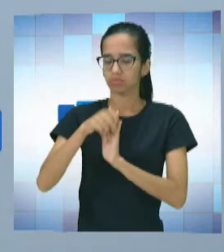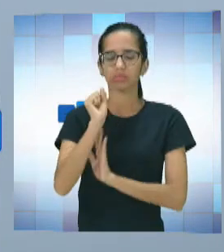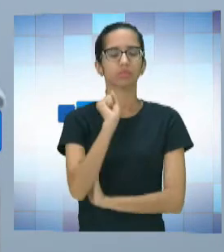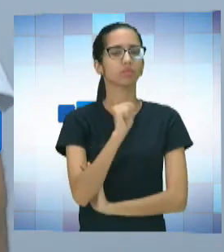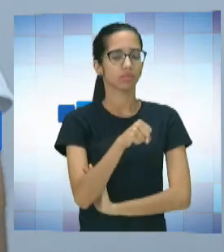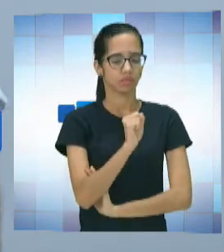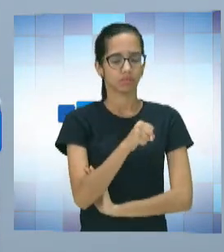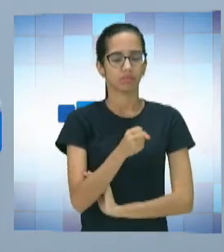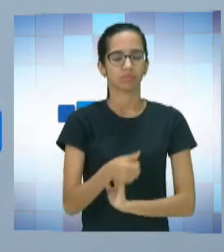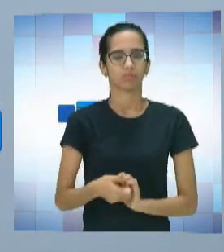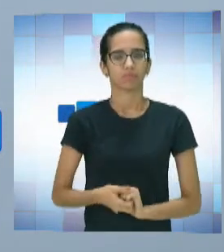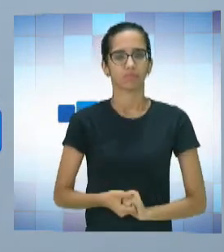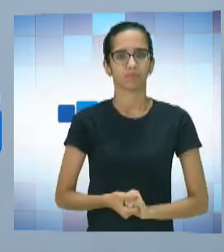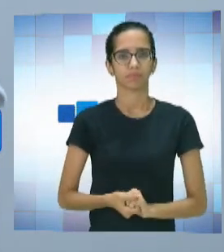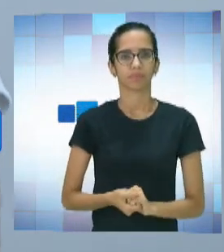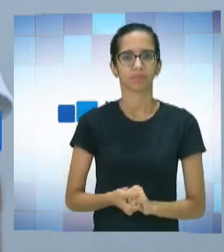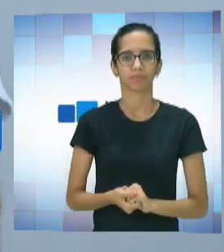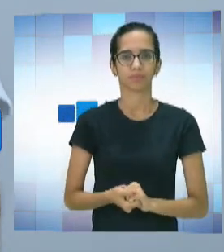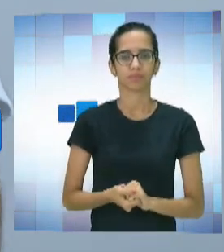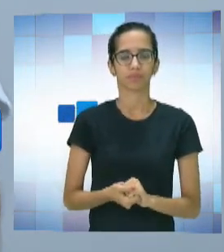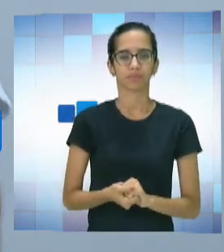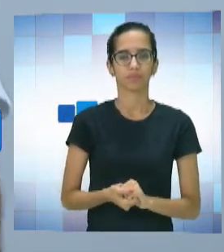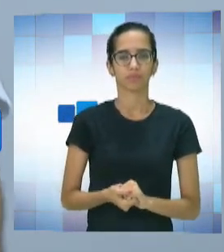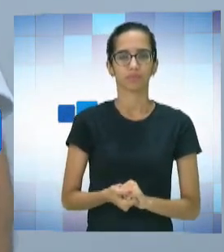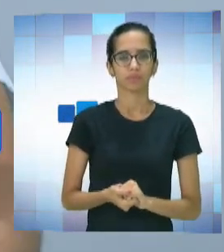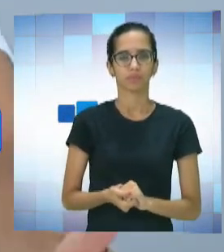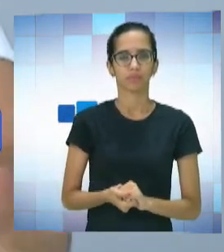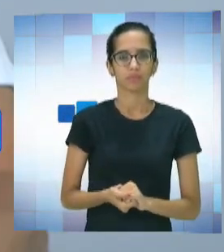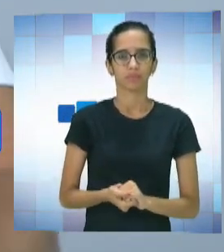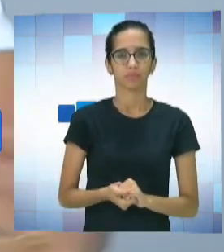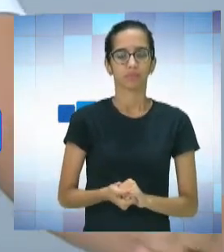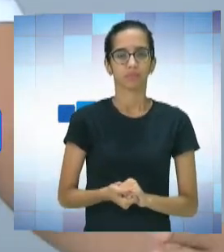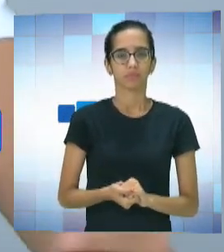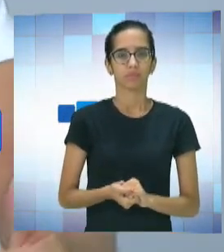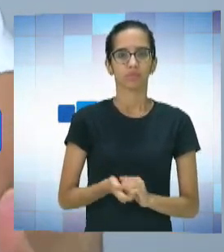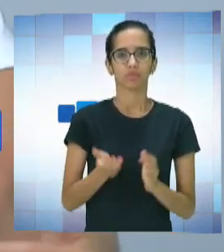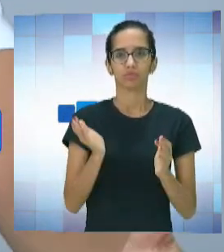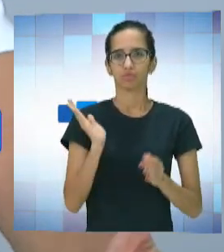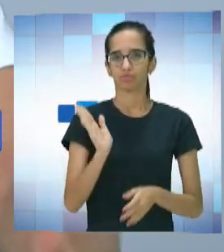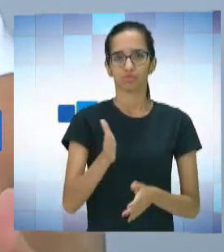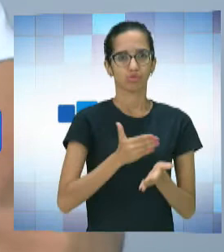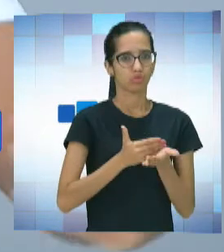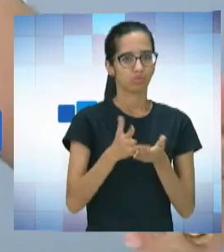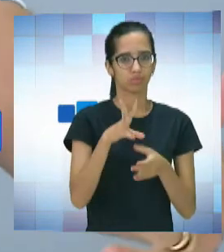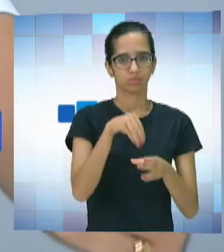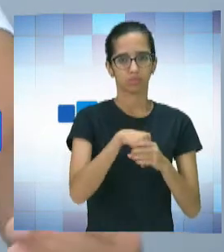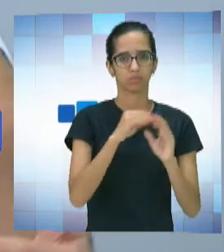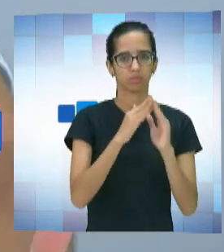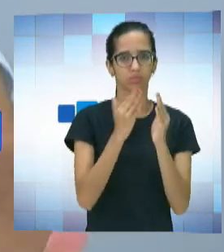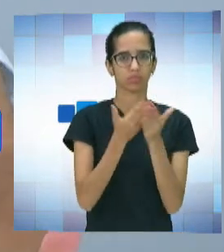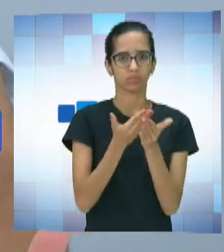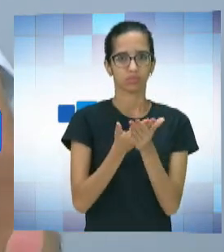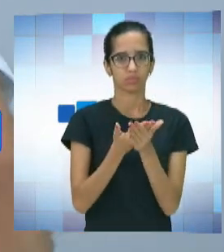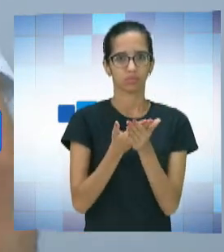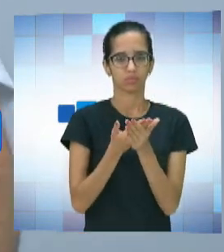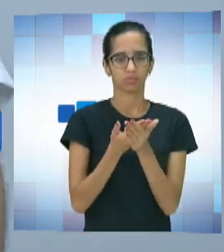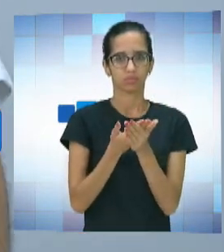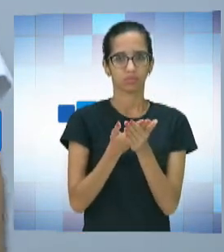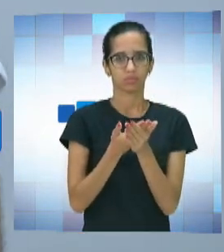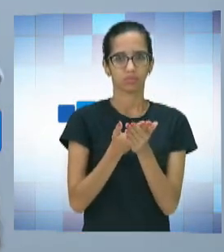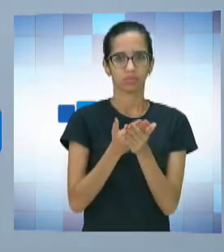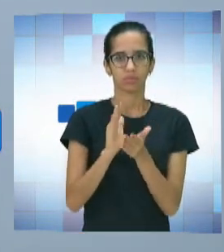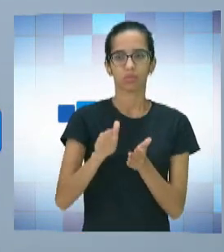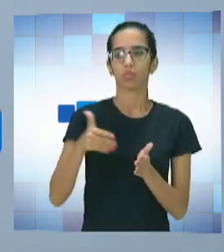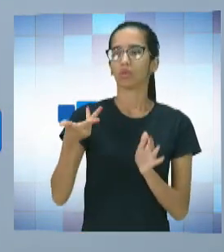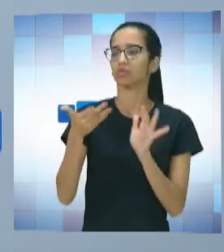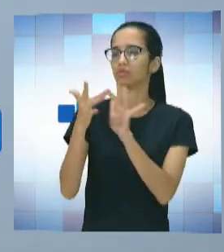sim. Hoje, a gente, dentro... Já começa na própria escola, porque... Própria escola. Porque nós... com os outros garotos ditos